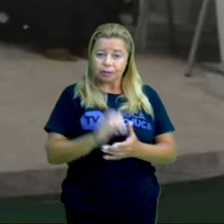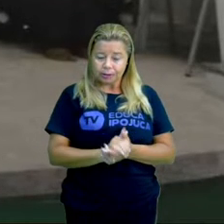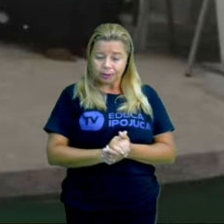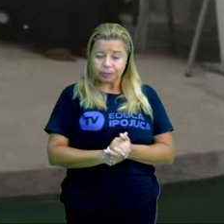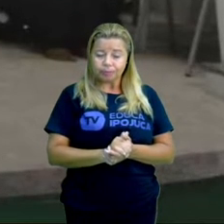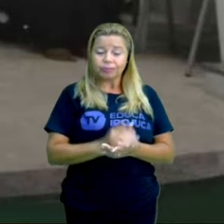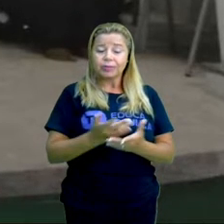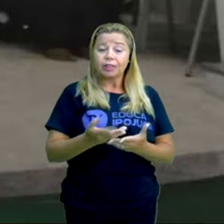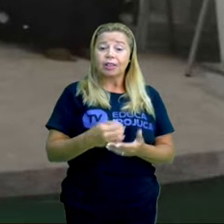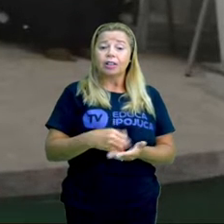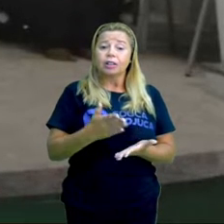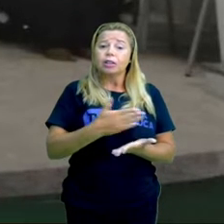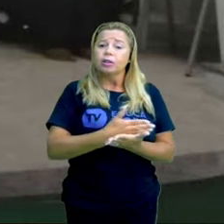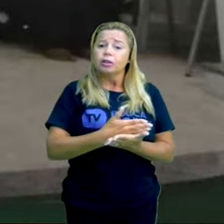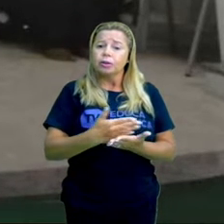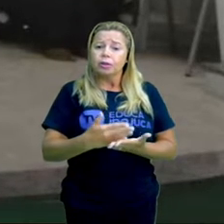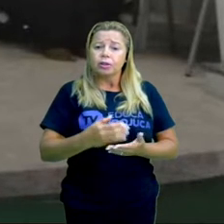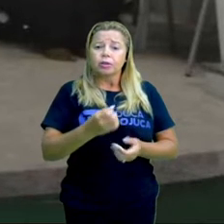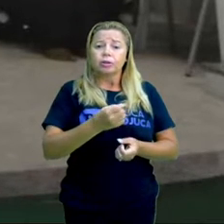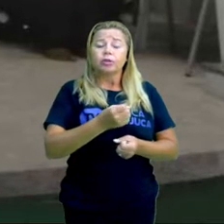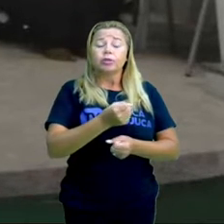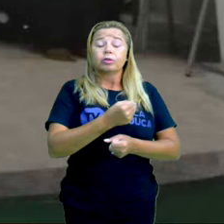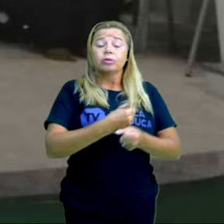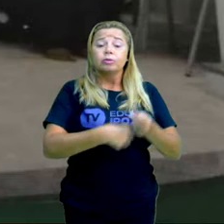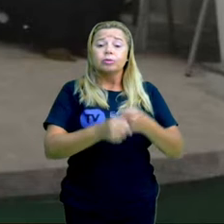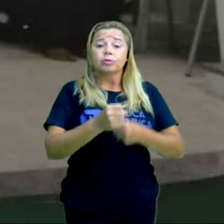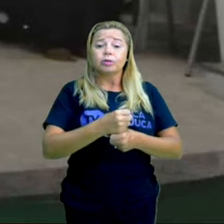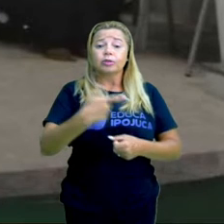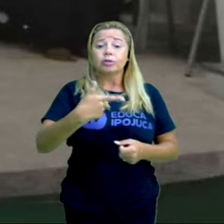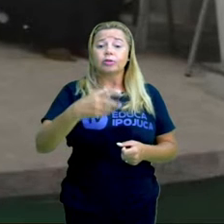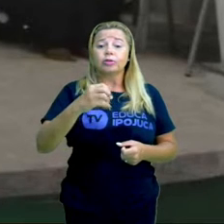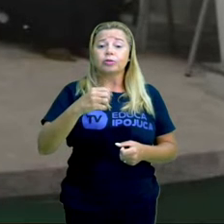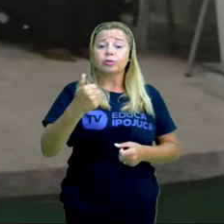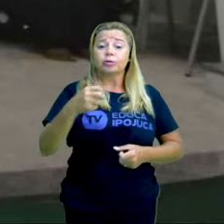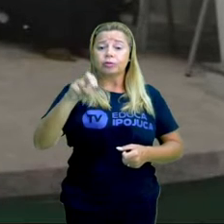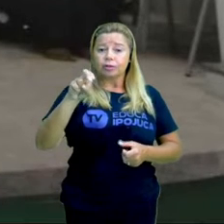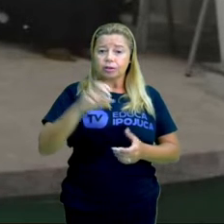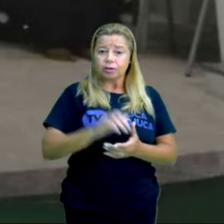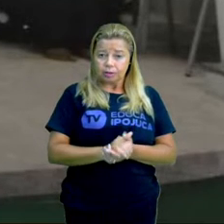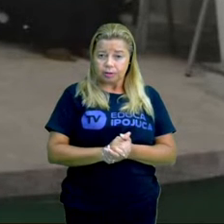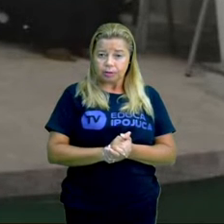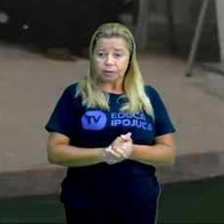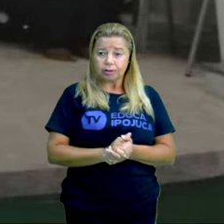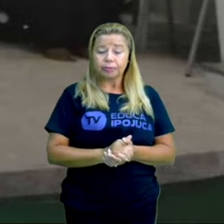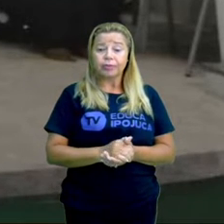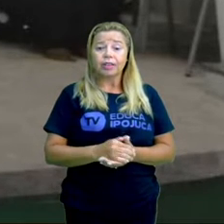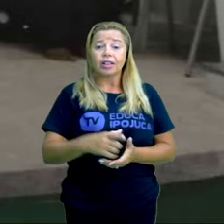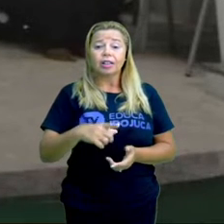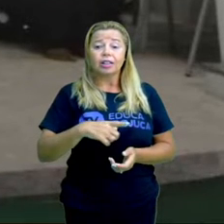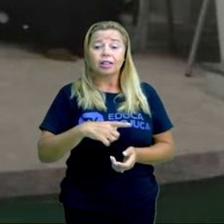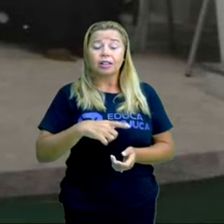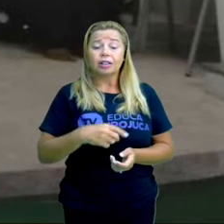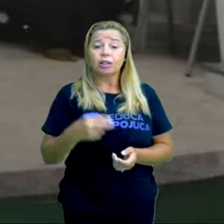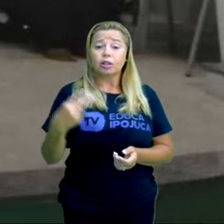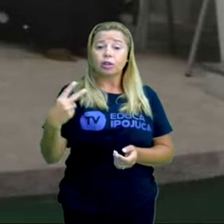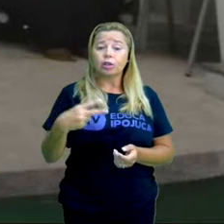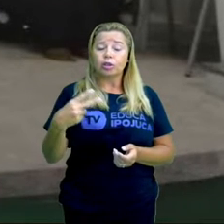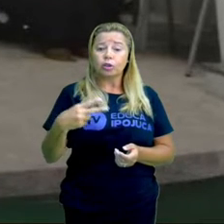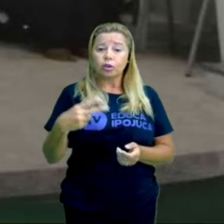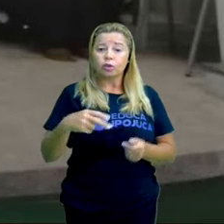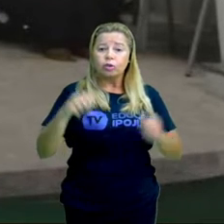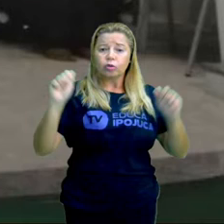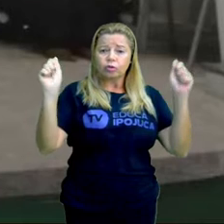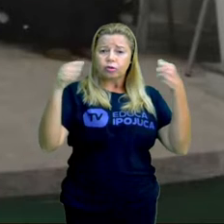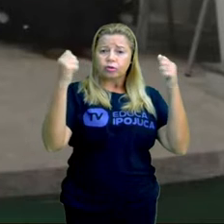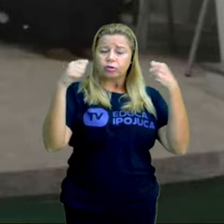aqui no município, e fez dois espetáculos. Ele fez um breste, aquele que diz sim,